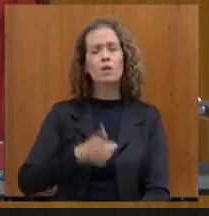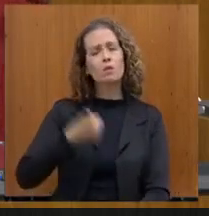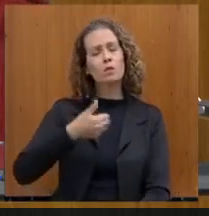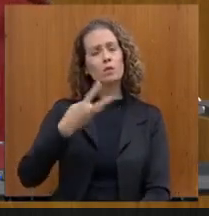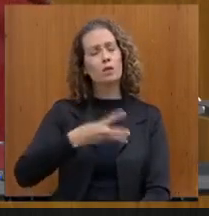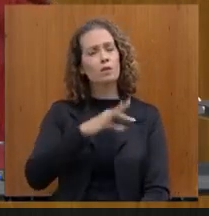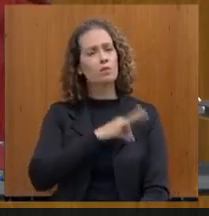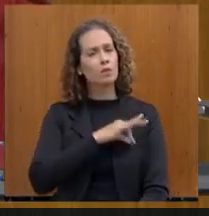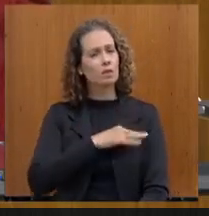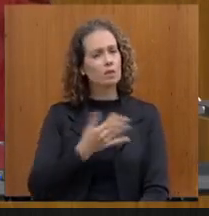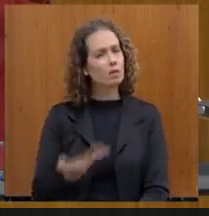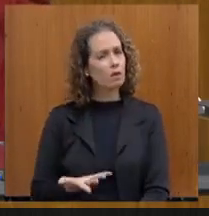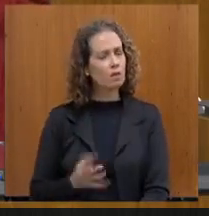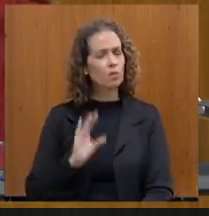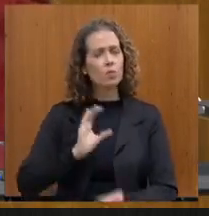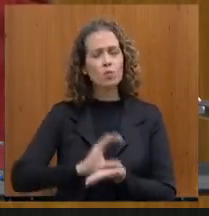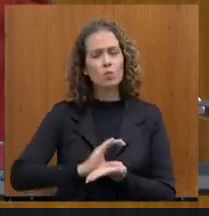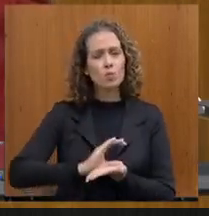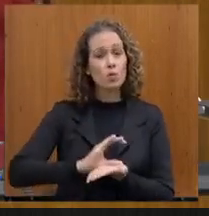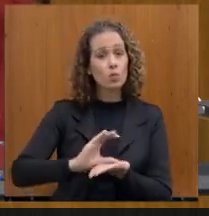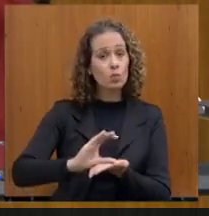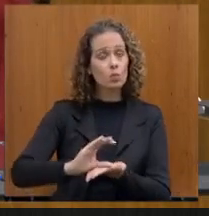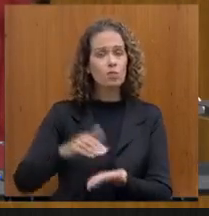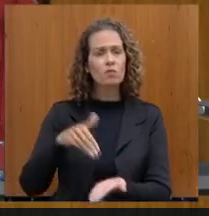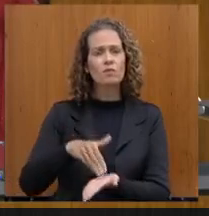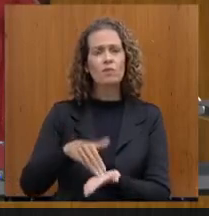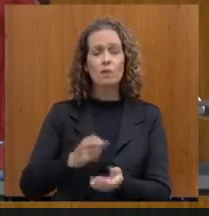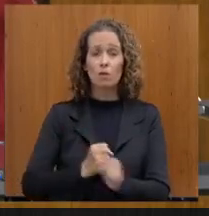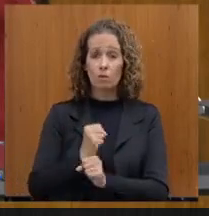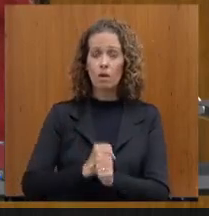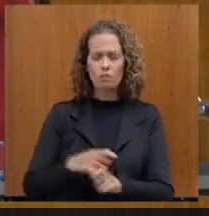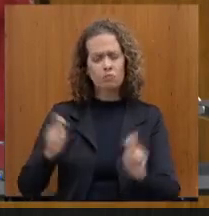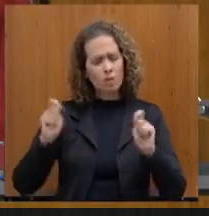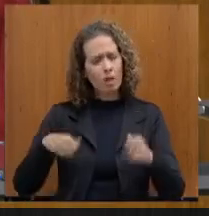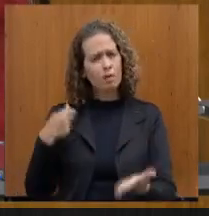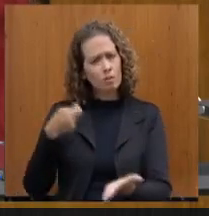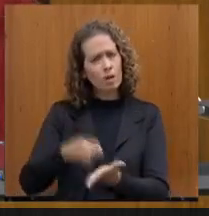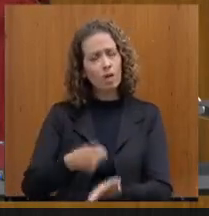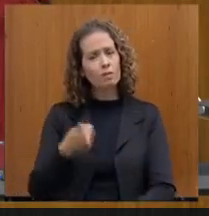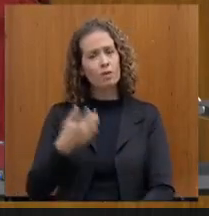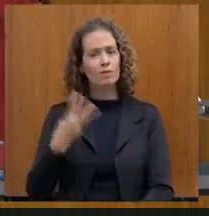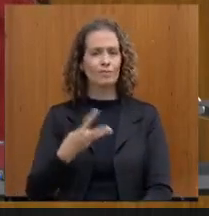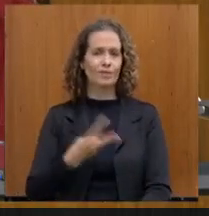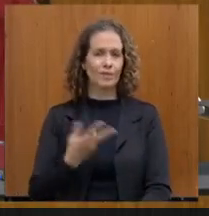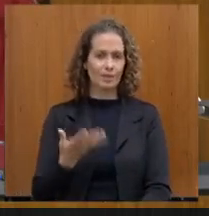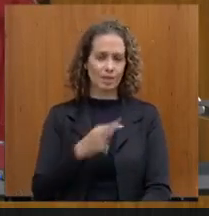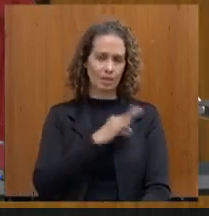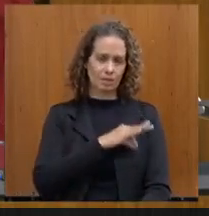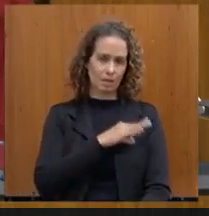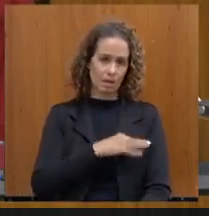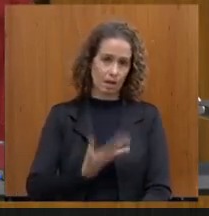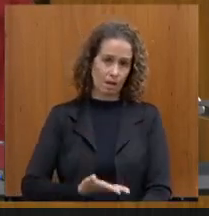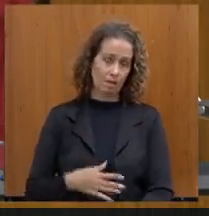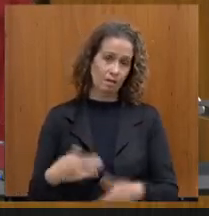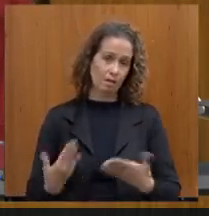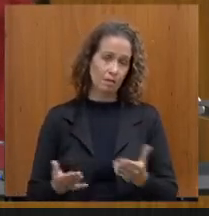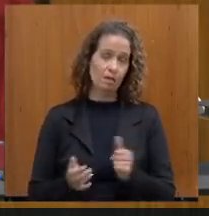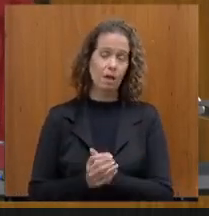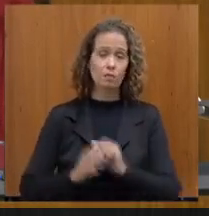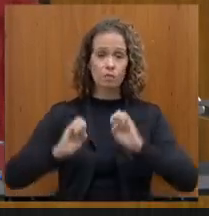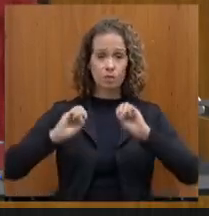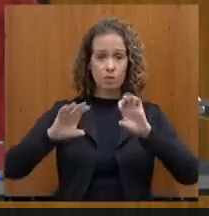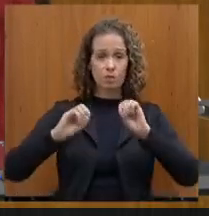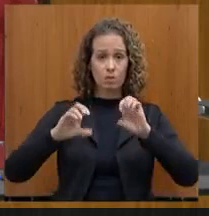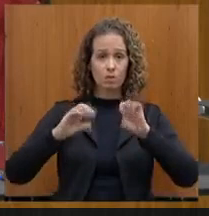O recurso que não foi no final do ano pagava o décimo terceiro. E, ainda assim, a categoria, no caso da educação,